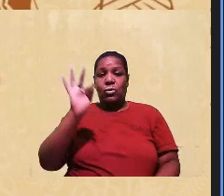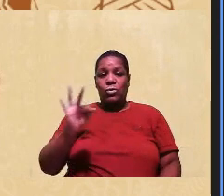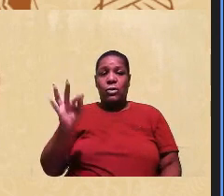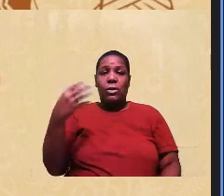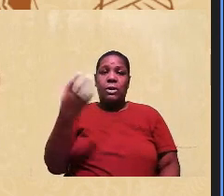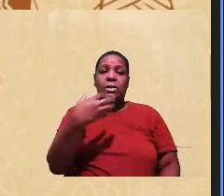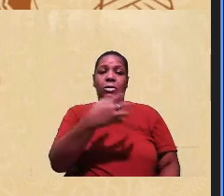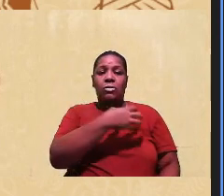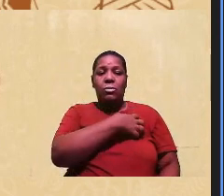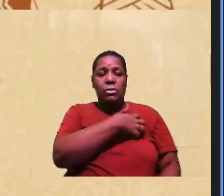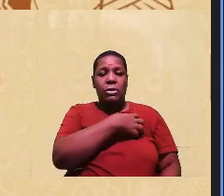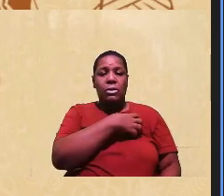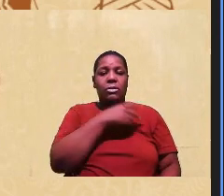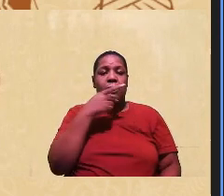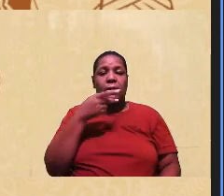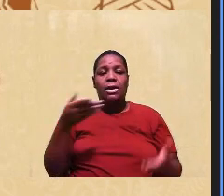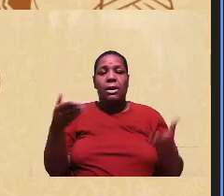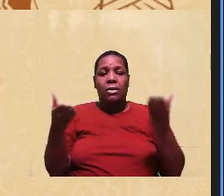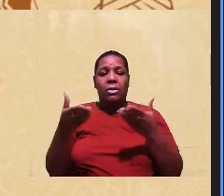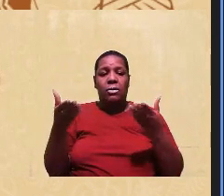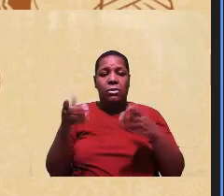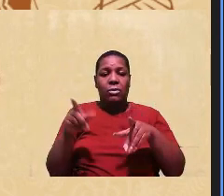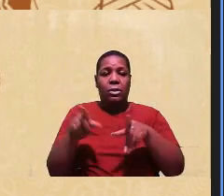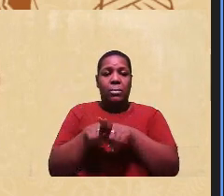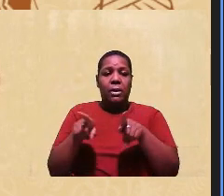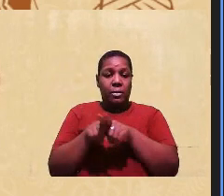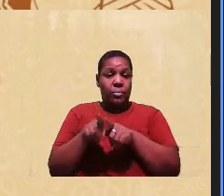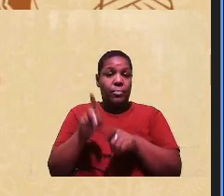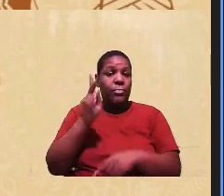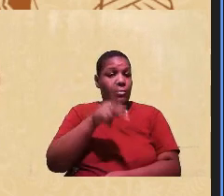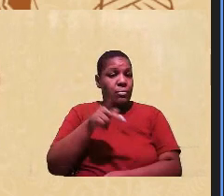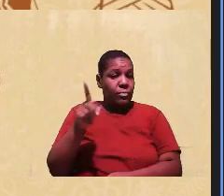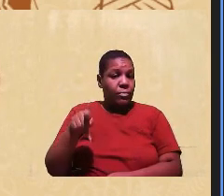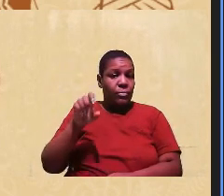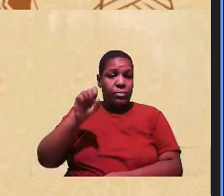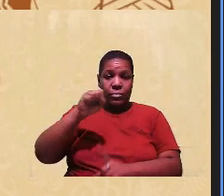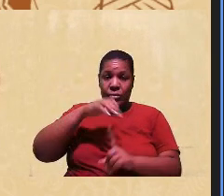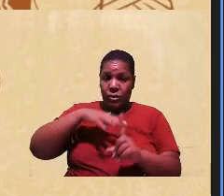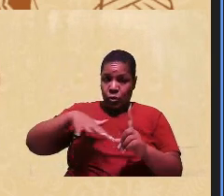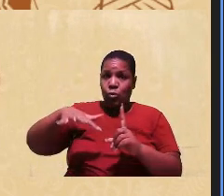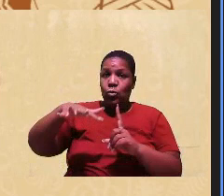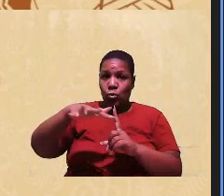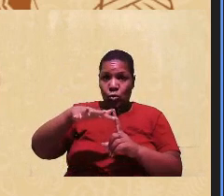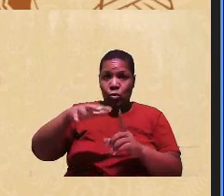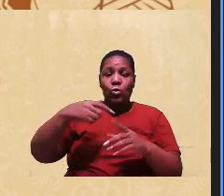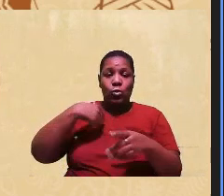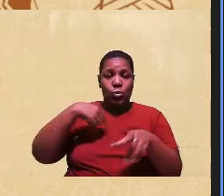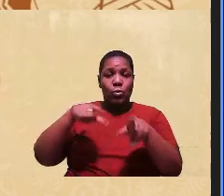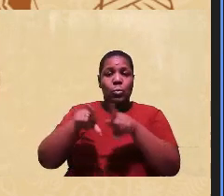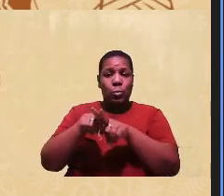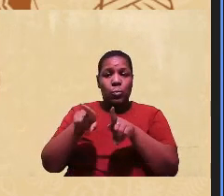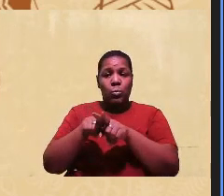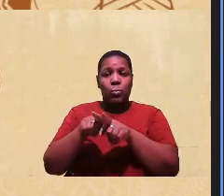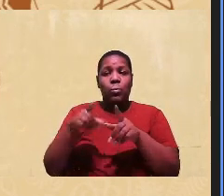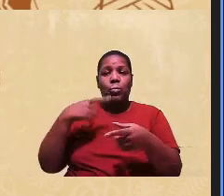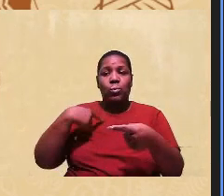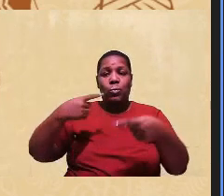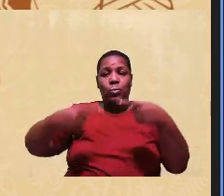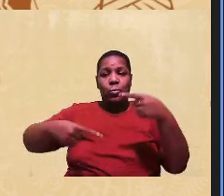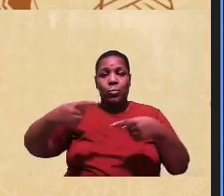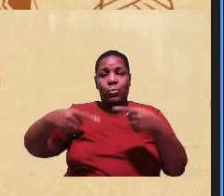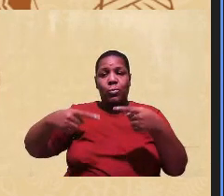sociologia pela Unesp, professora de sociologia e diretora de políticas afirmativas e assuntos